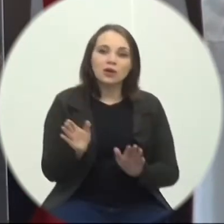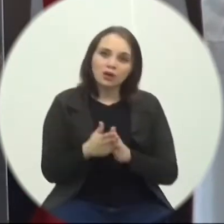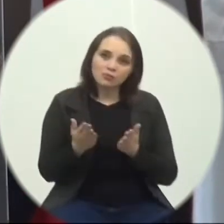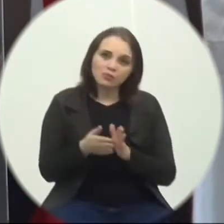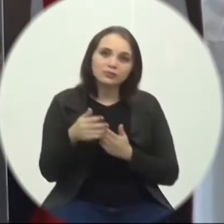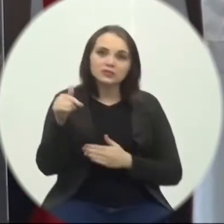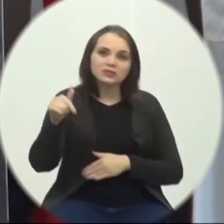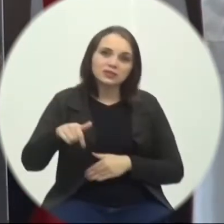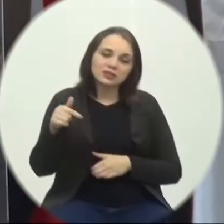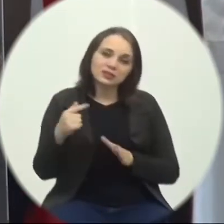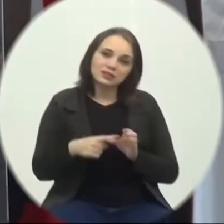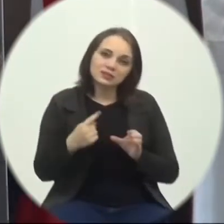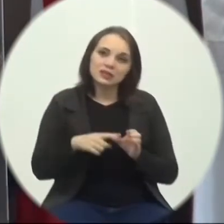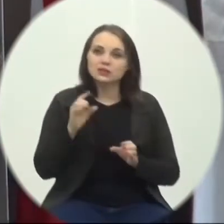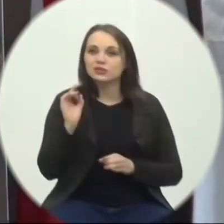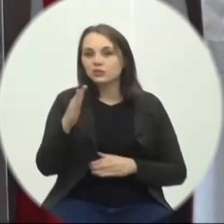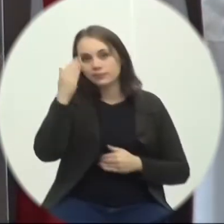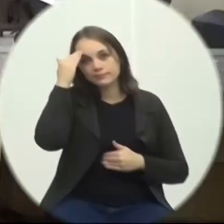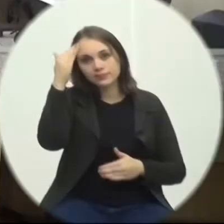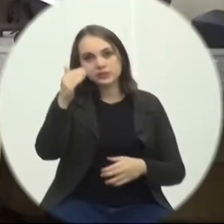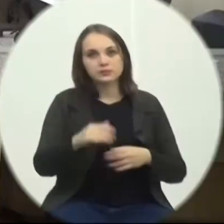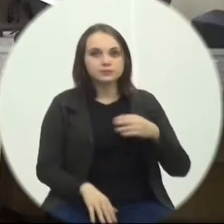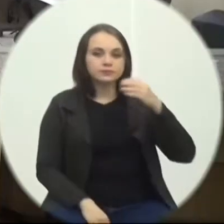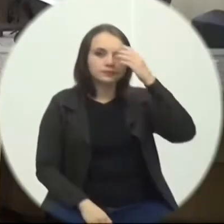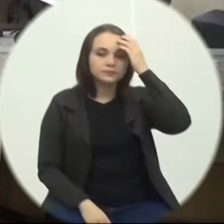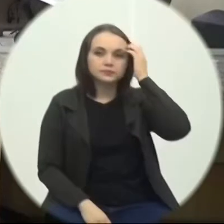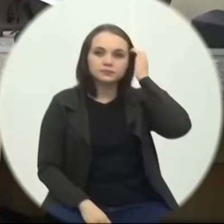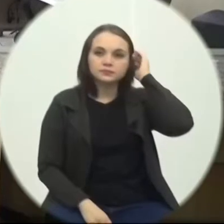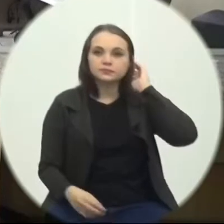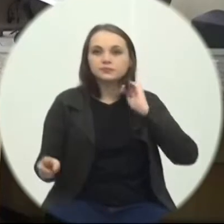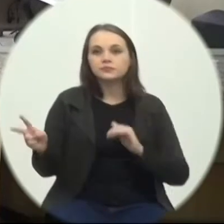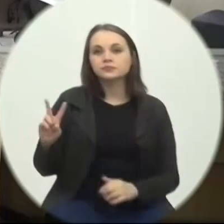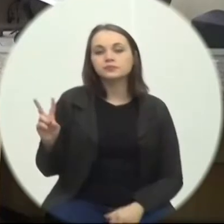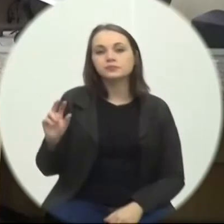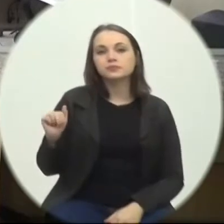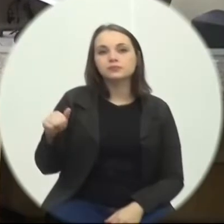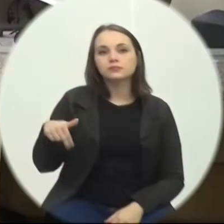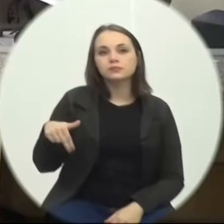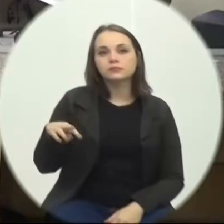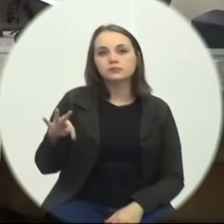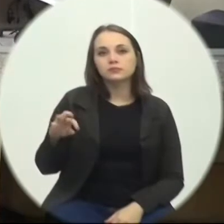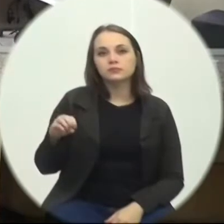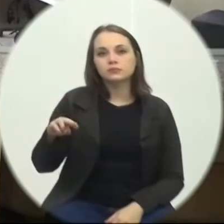Na nossa cidade E aí senhor presidente Muito obrigado Muito bem Qual a palavra Vereador Antônio Manuel